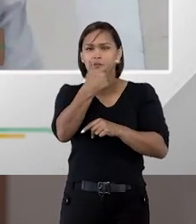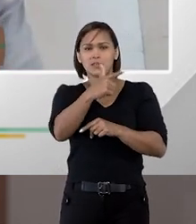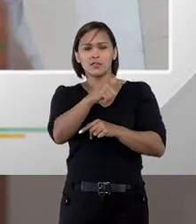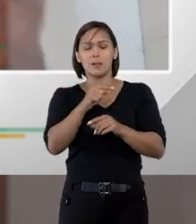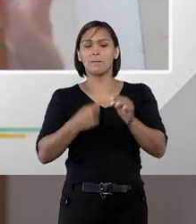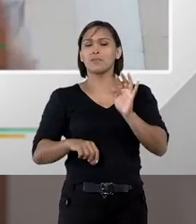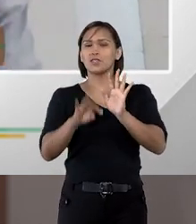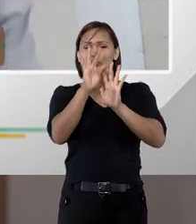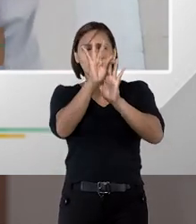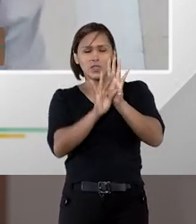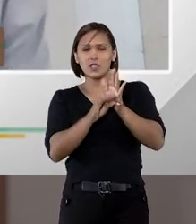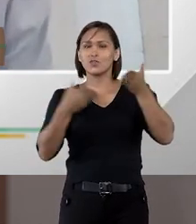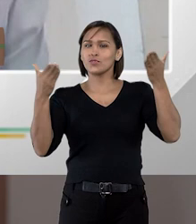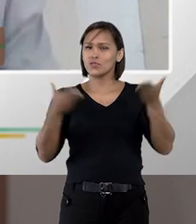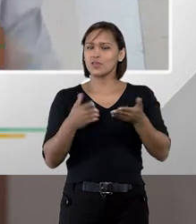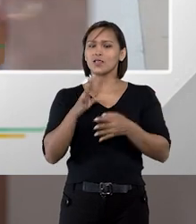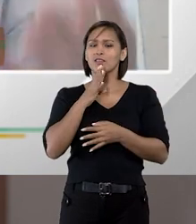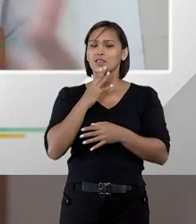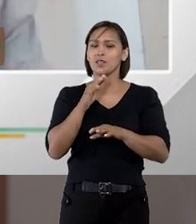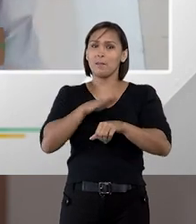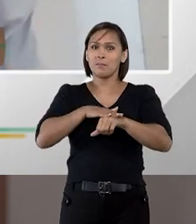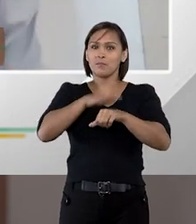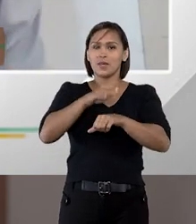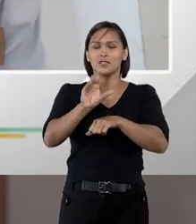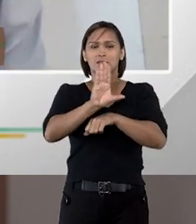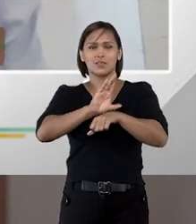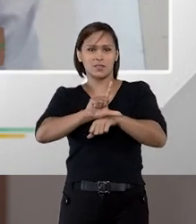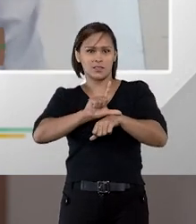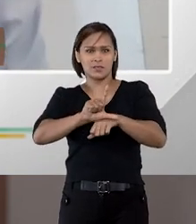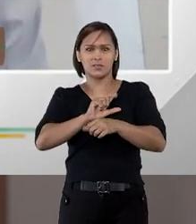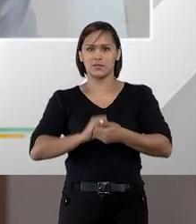o texto do PL já era conhecido pela maioria de nós.